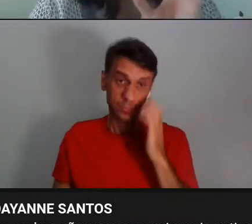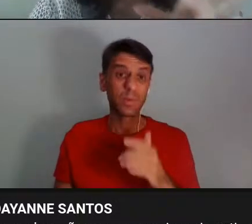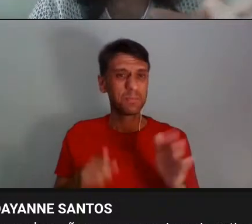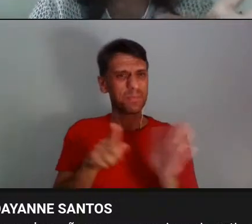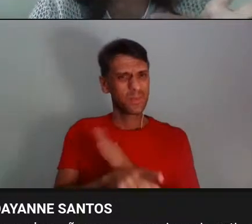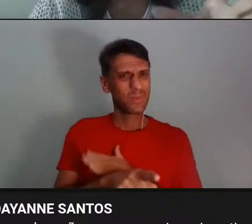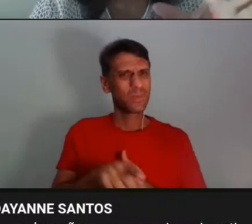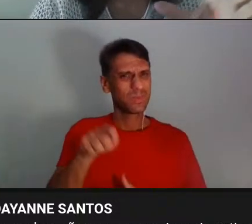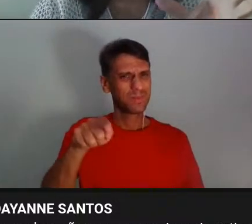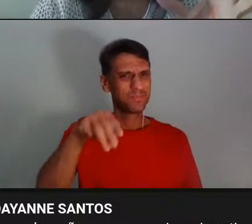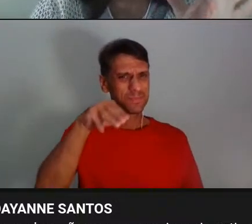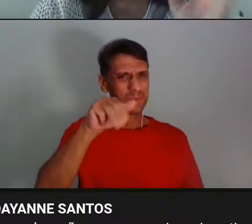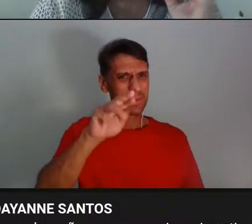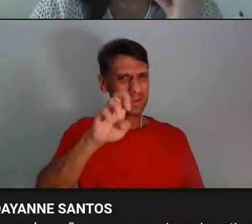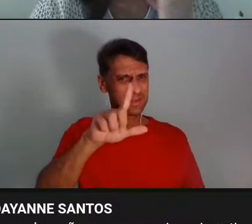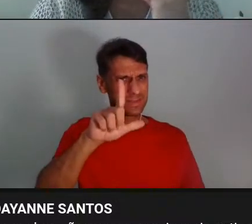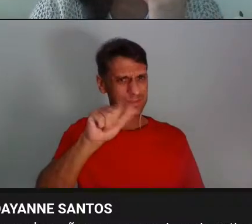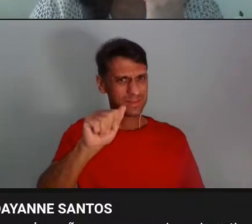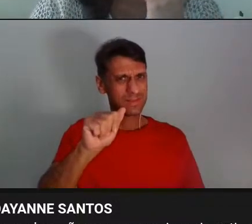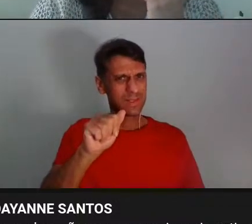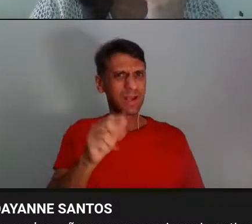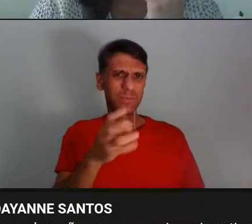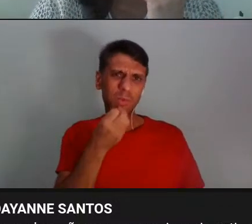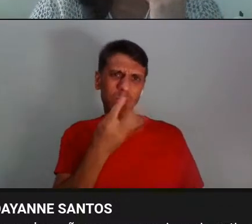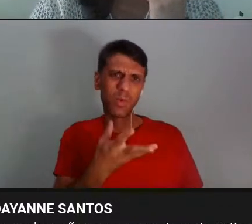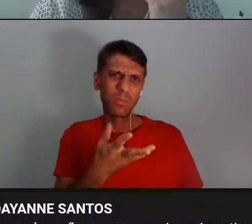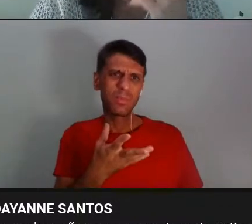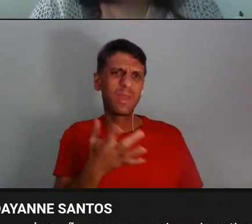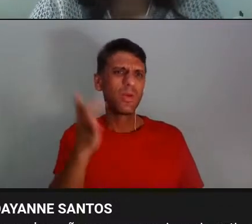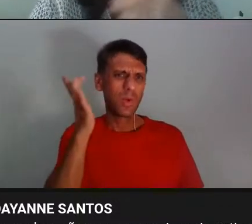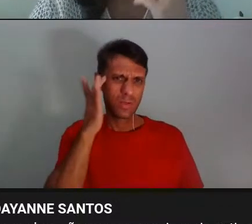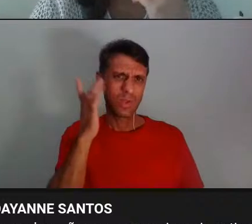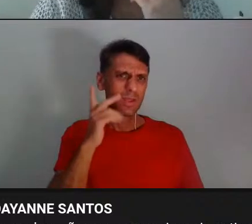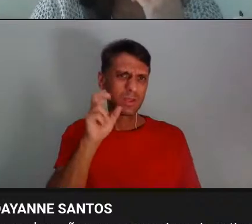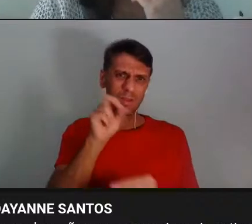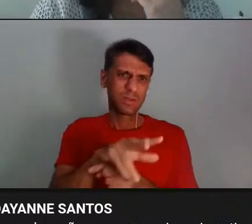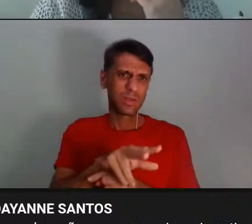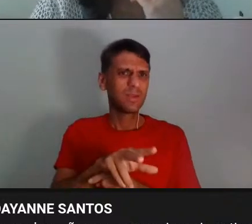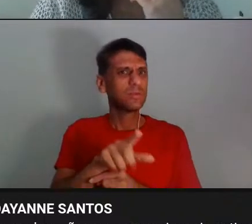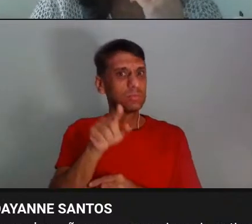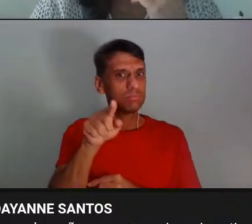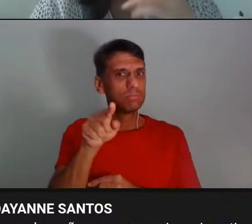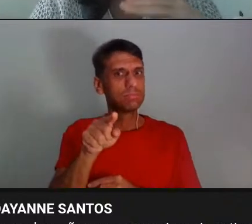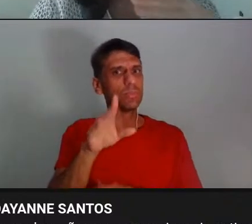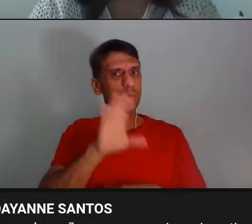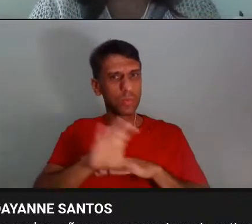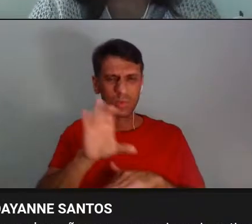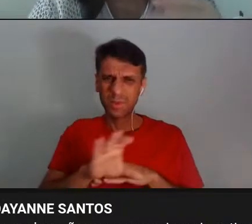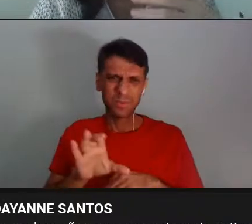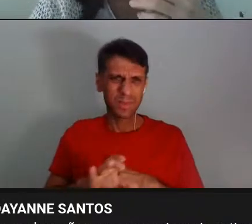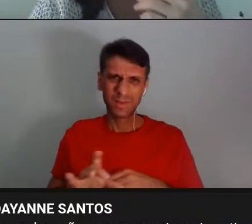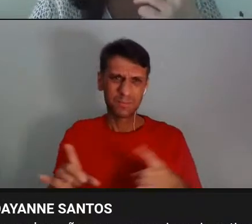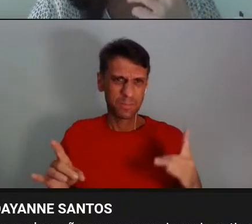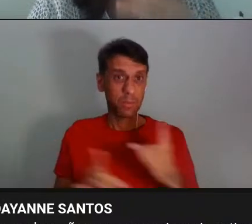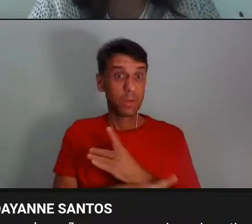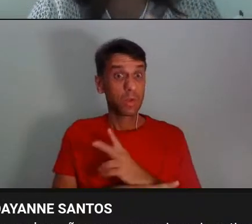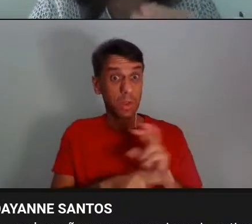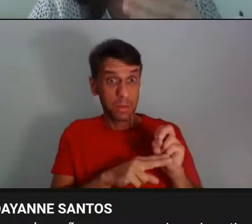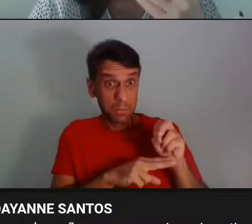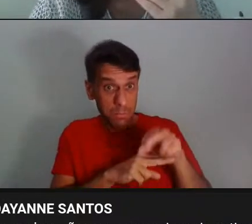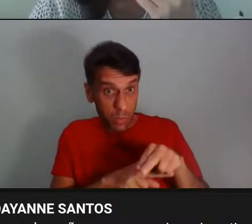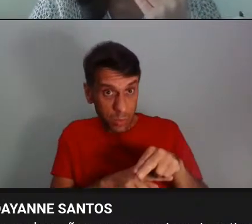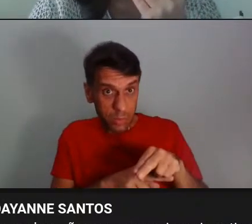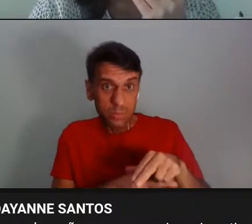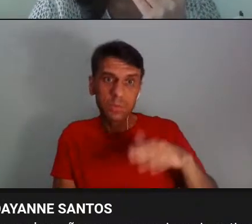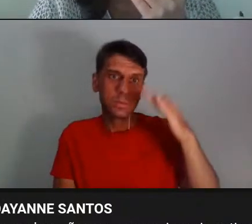Eu acho que a gente entra nesse, nesse curso aí, mas a gente não sai. Então, quando a pessoa entrar, ela tem que